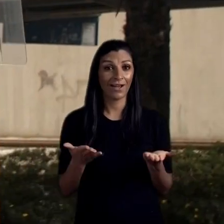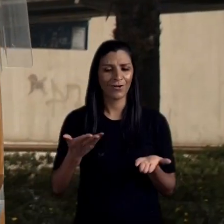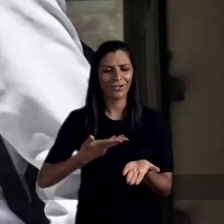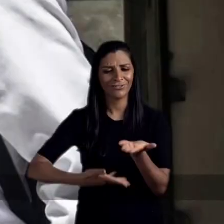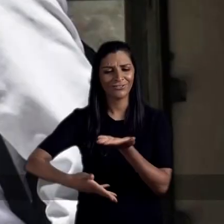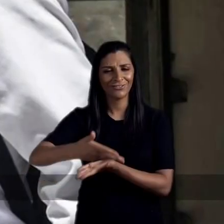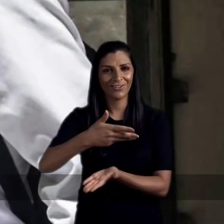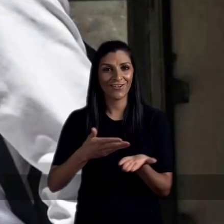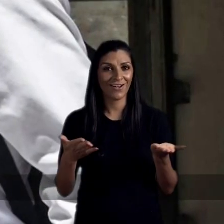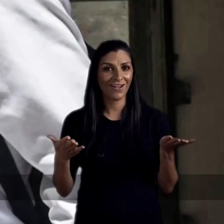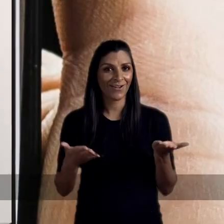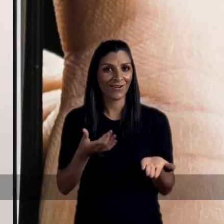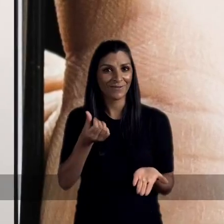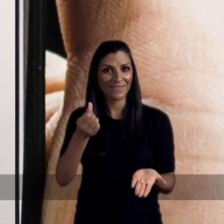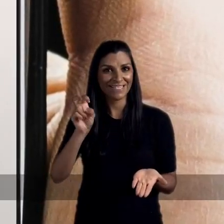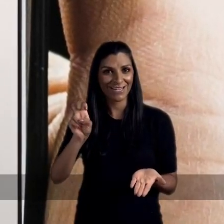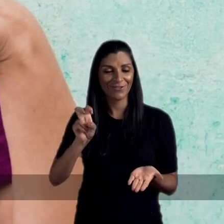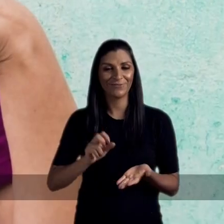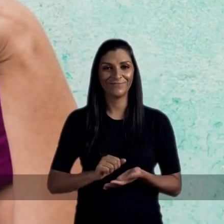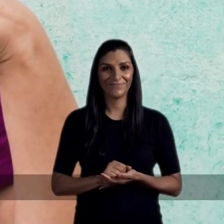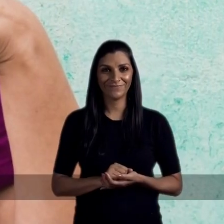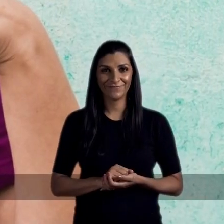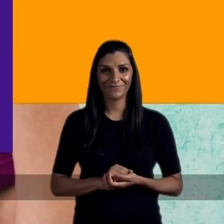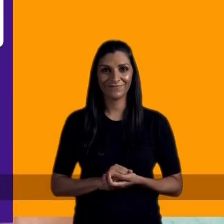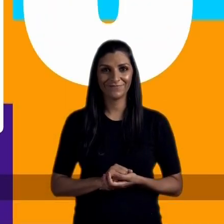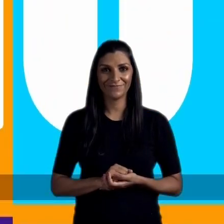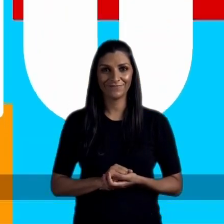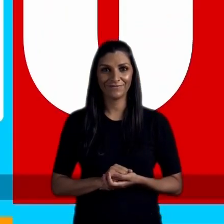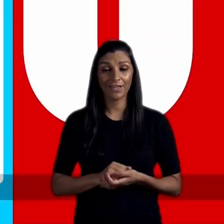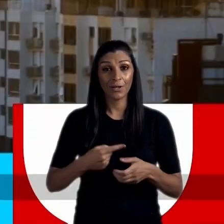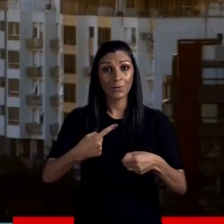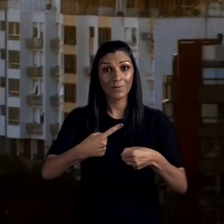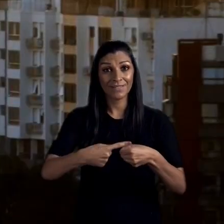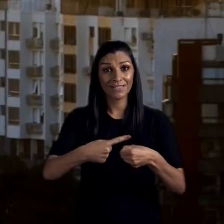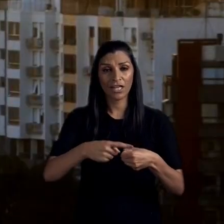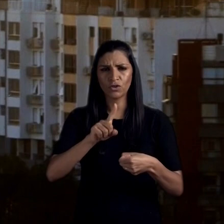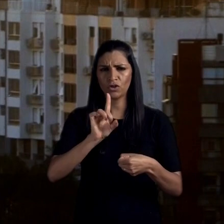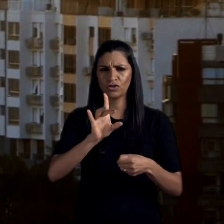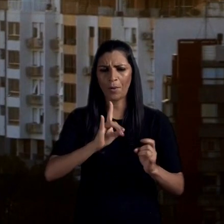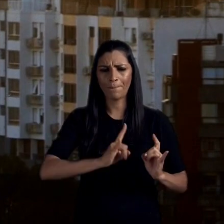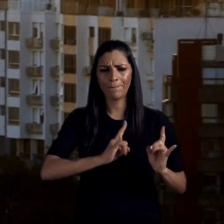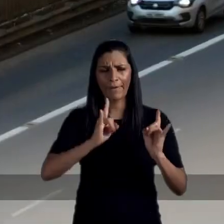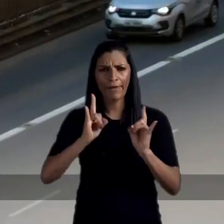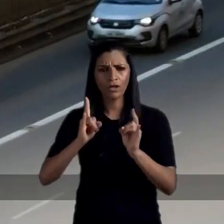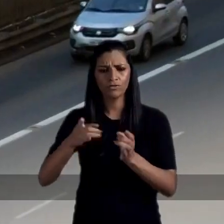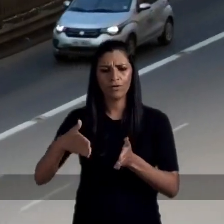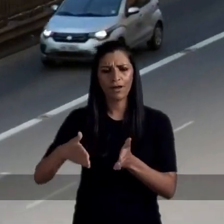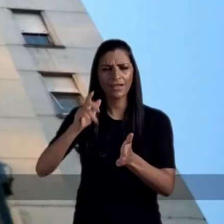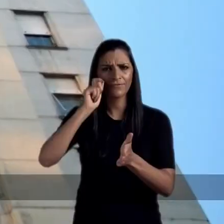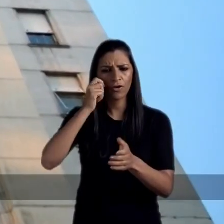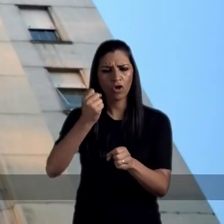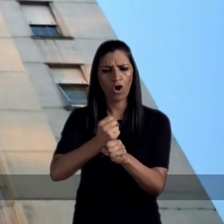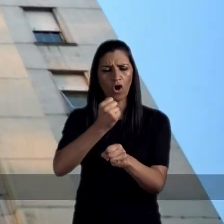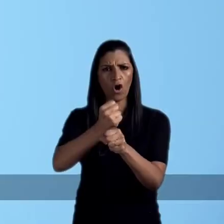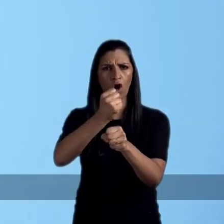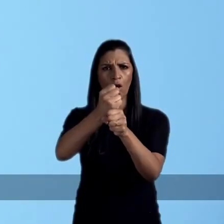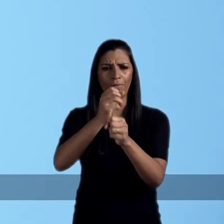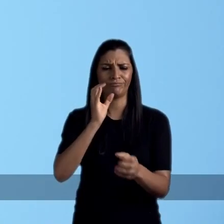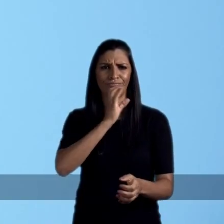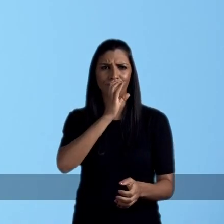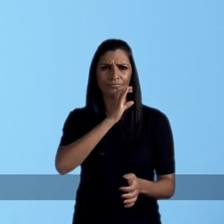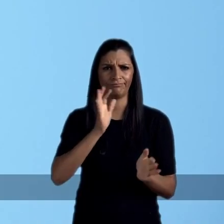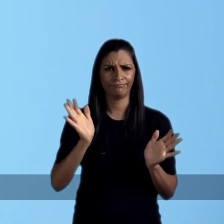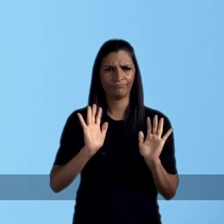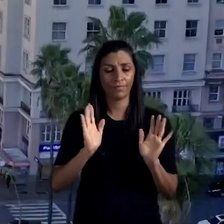Agora é diálogo. Agora é 65. Manu! Uma cidade não é feita de prédio, asfalto e obras